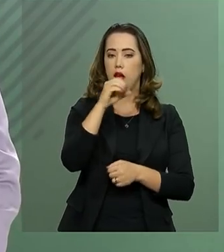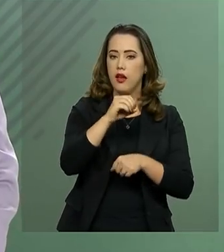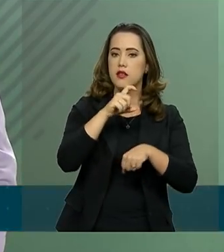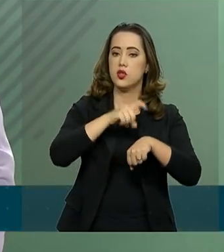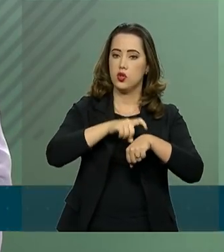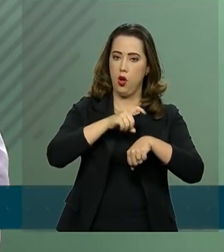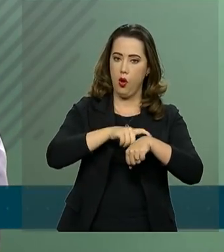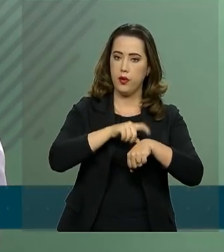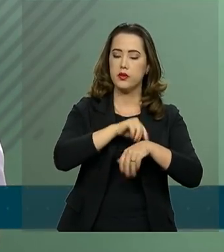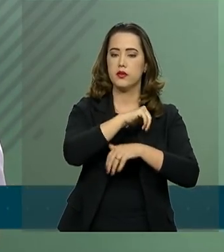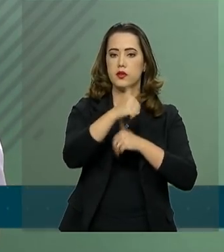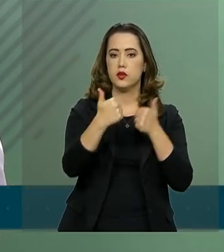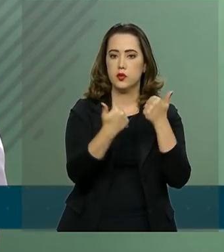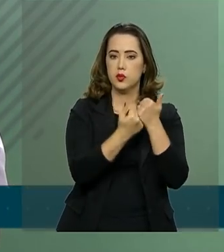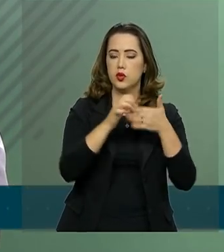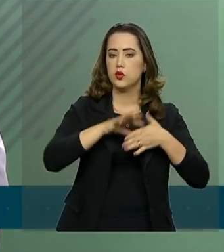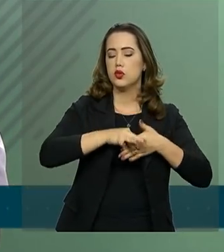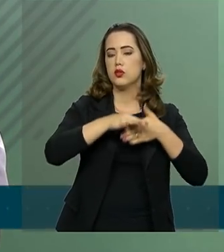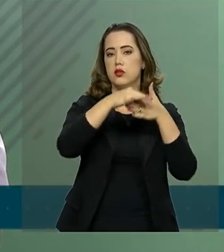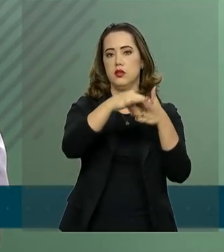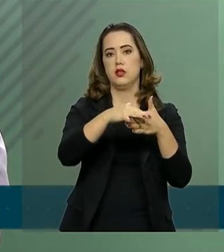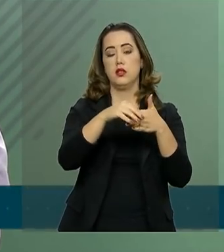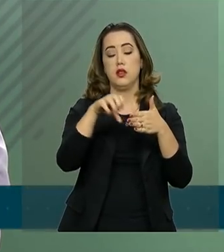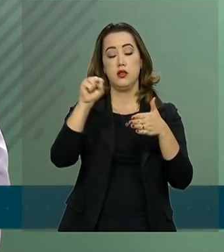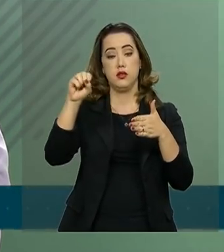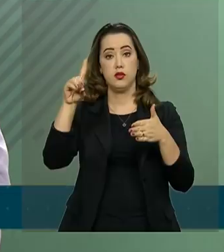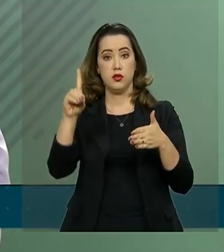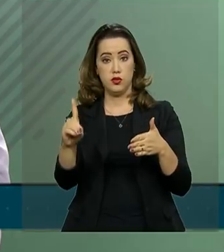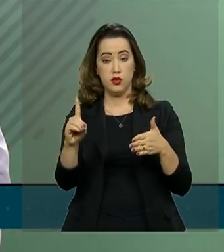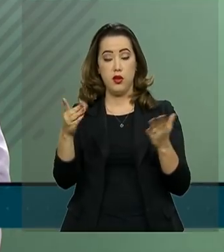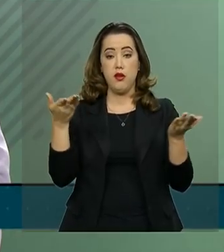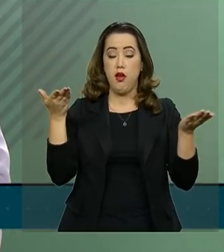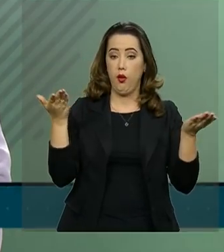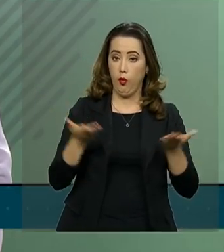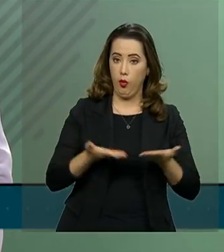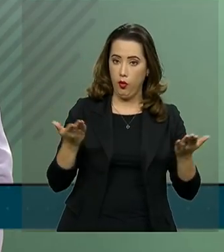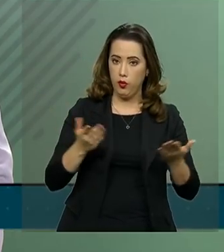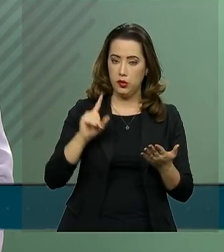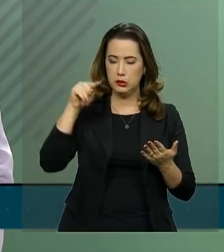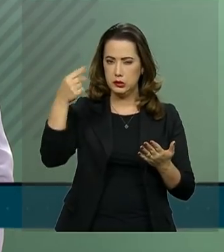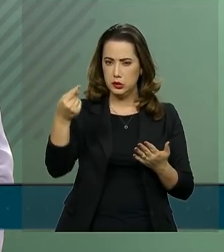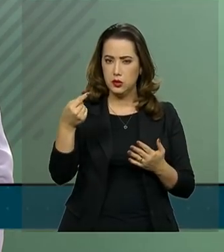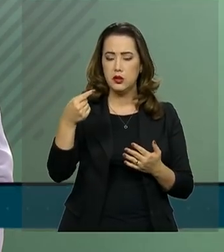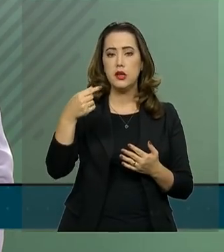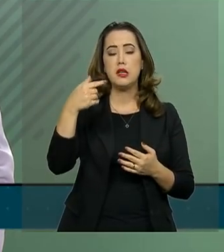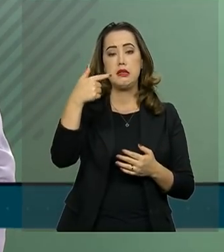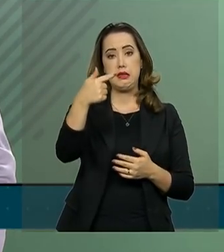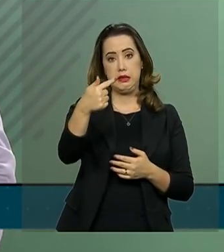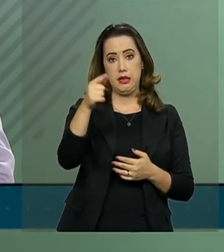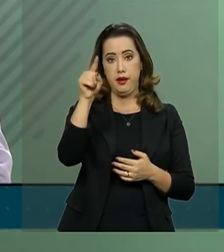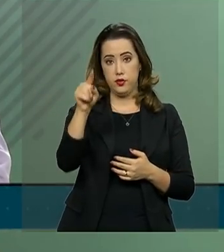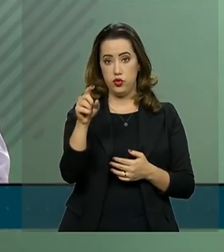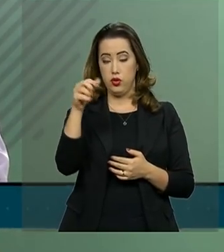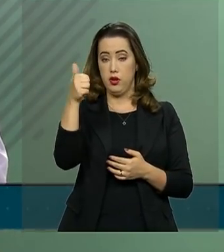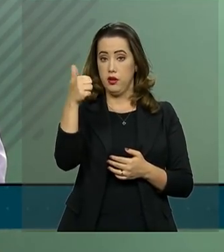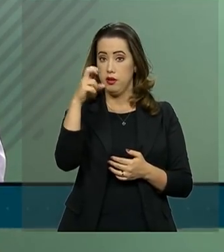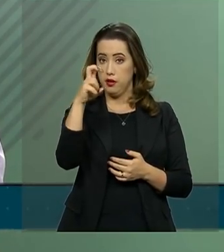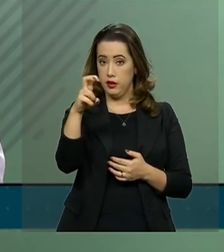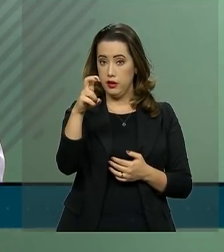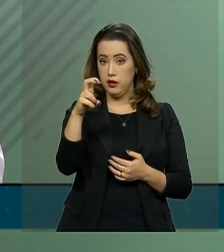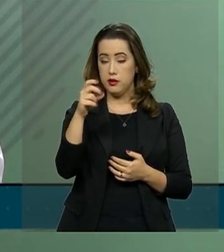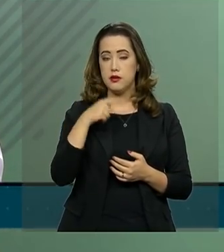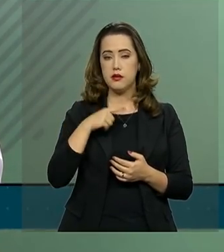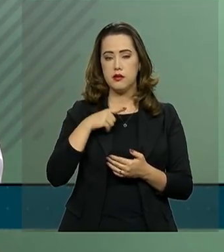para o General Amaro e agora, proximamente às 19h15, coquetel de